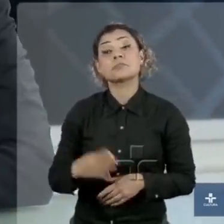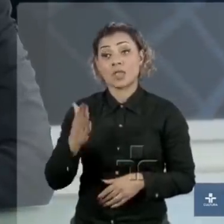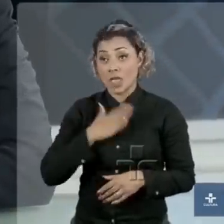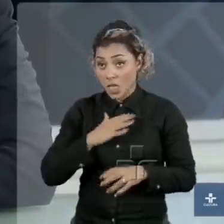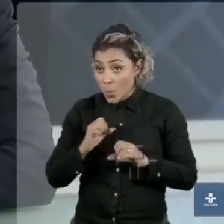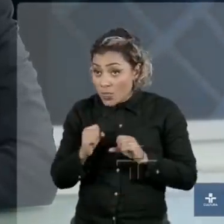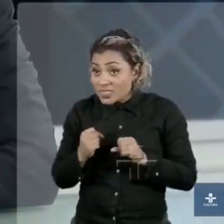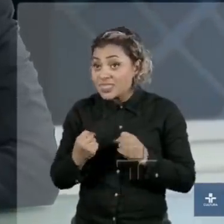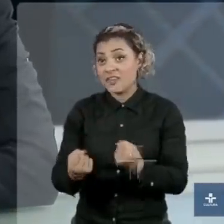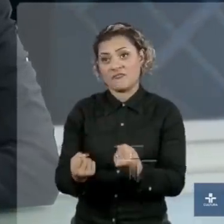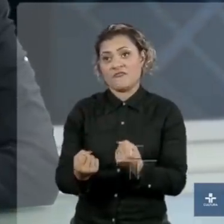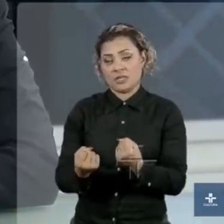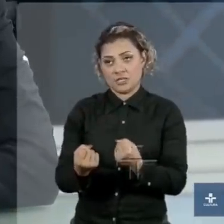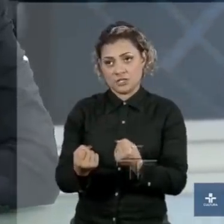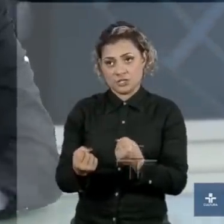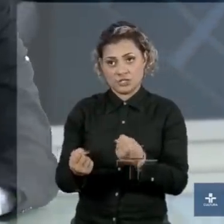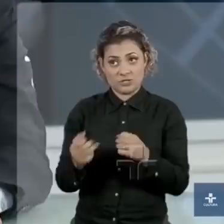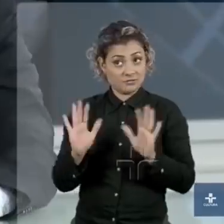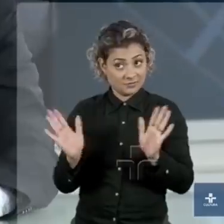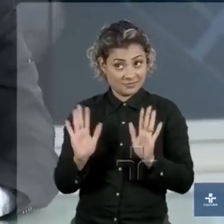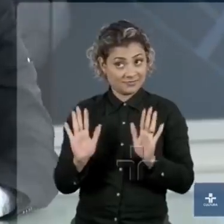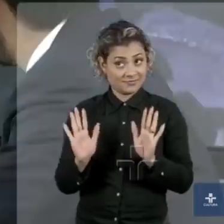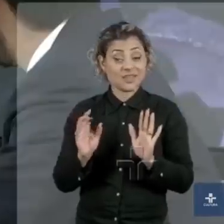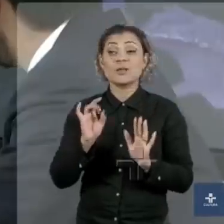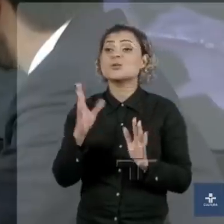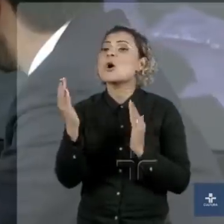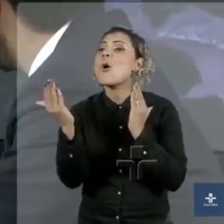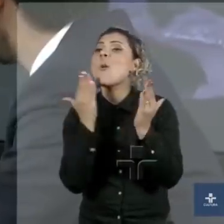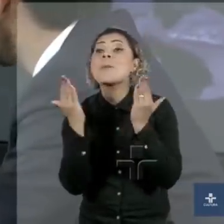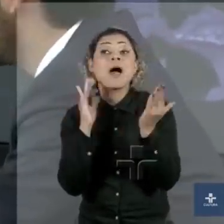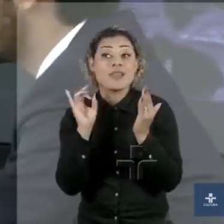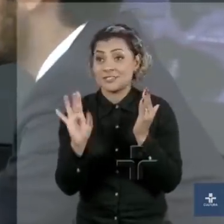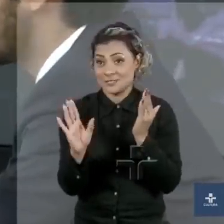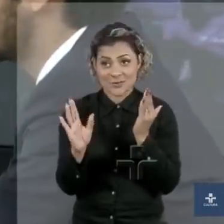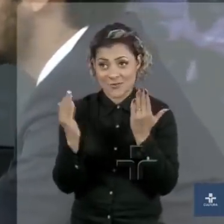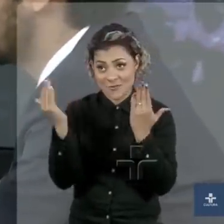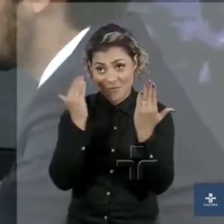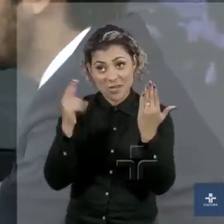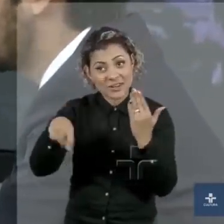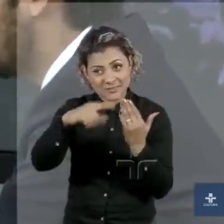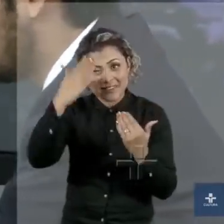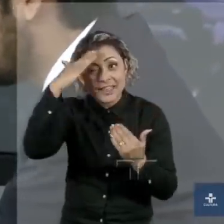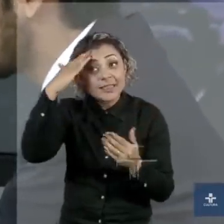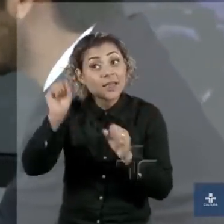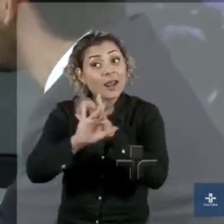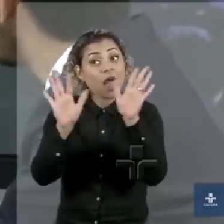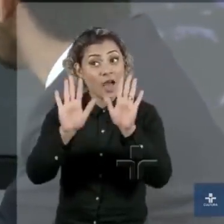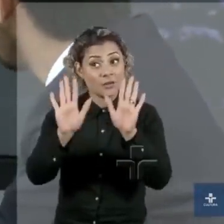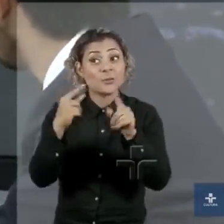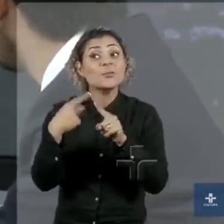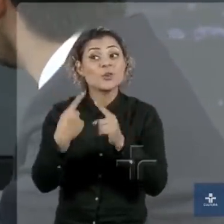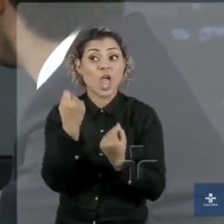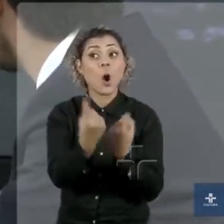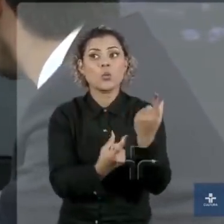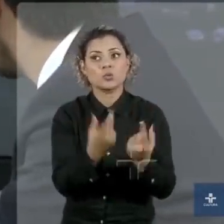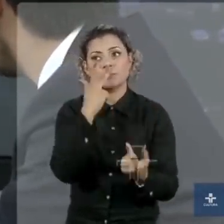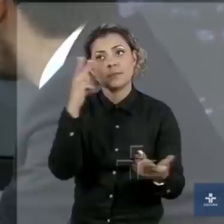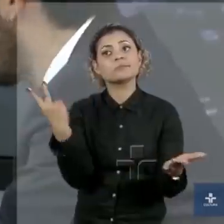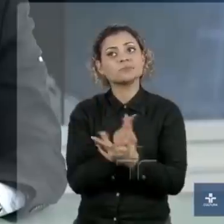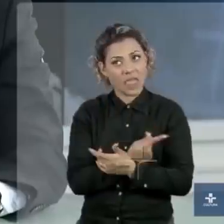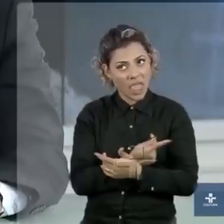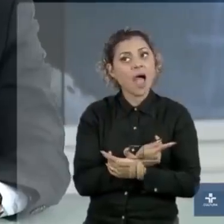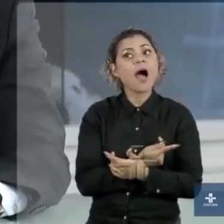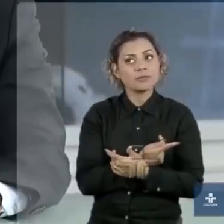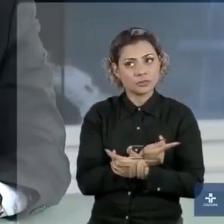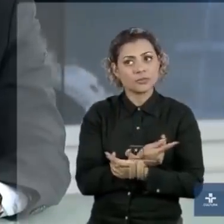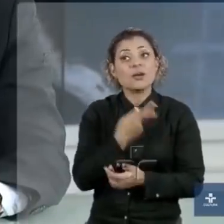defendi que isso fosse feito. Eu fiz uma análise e acho que isso precisa ficar bastante claro porque certas manchetes levam os leitores a erro.